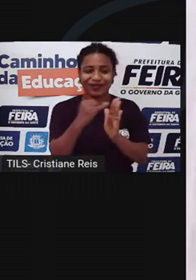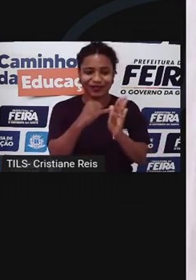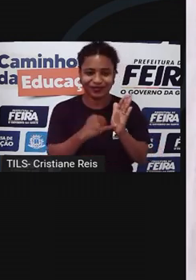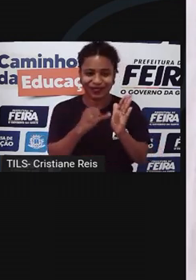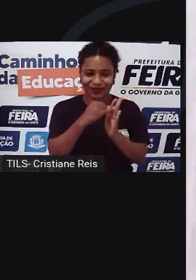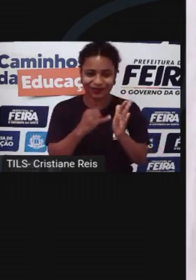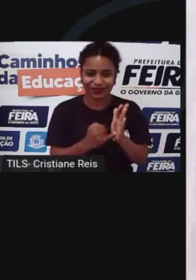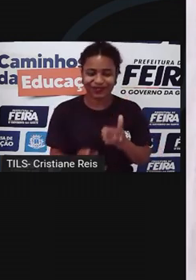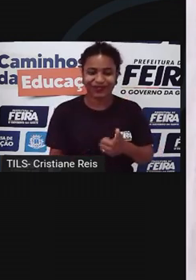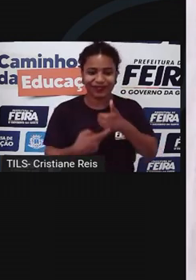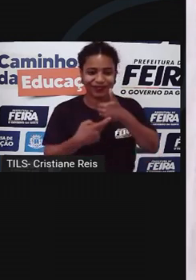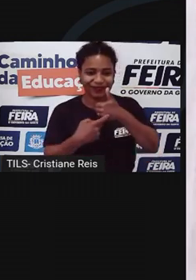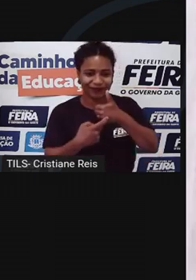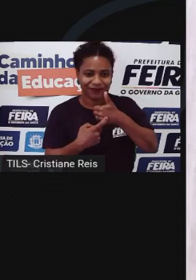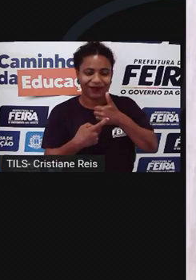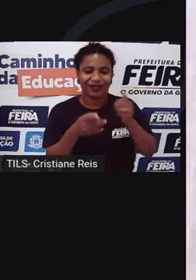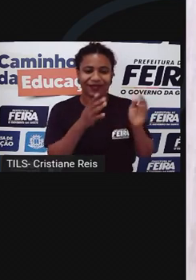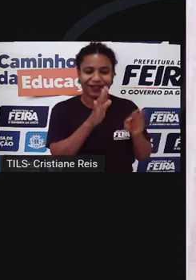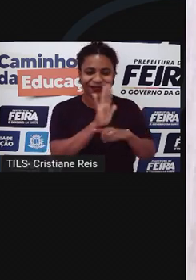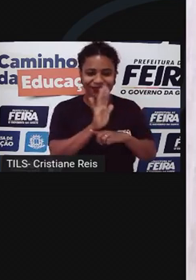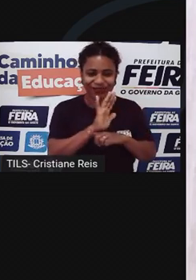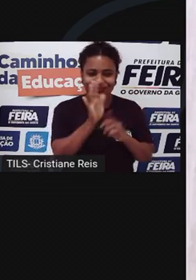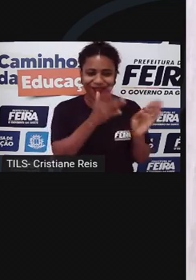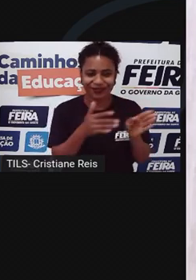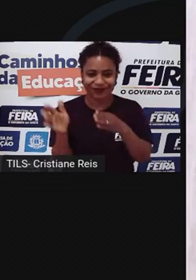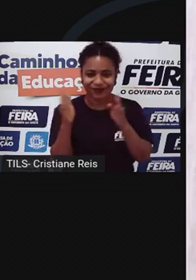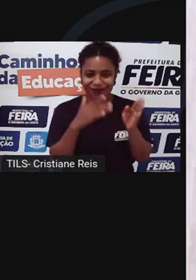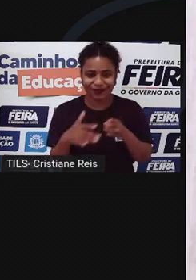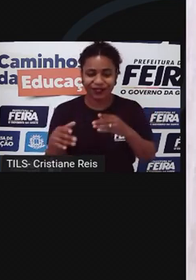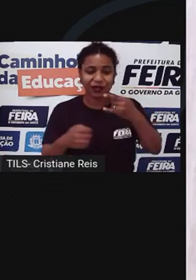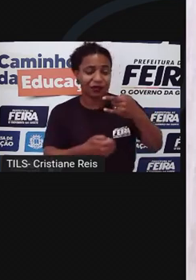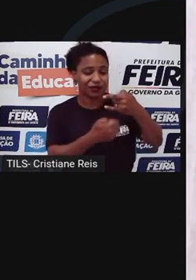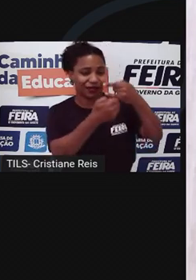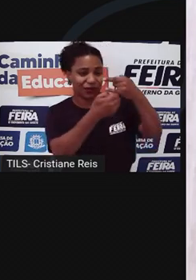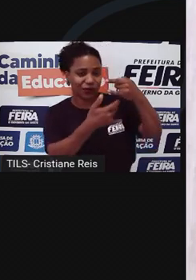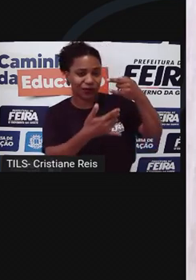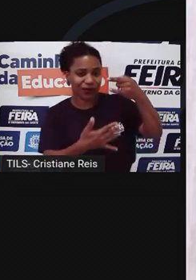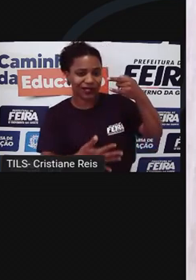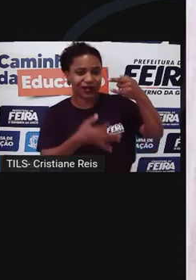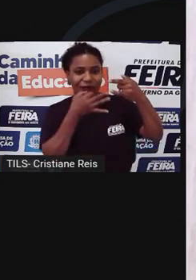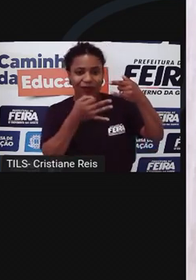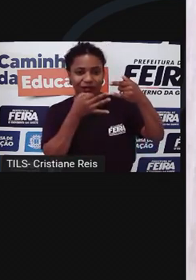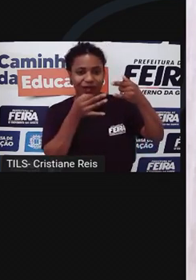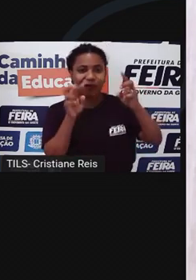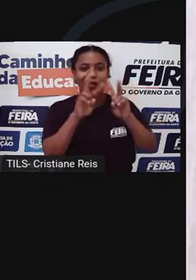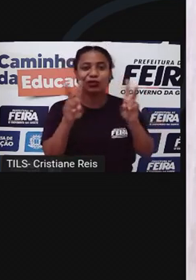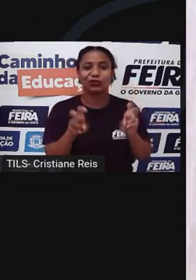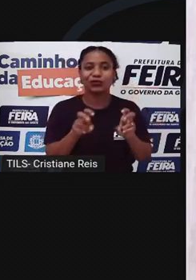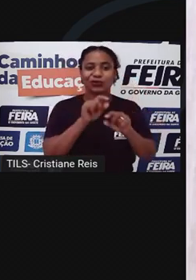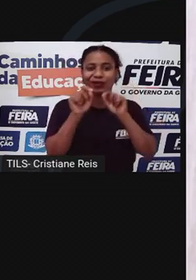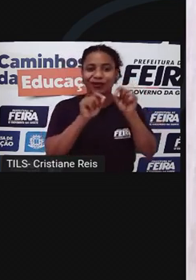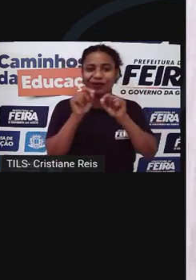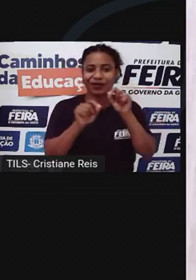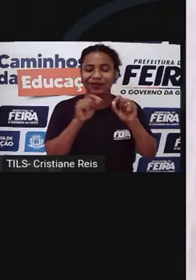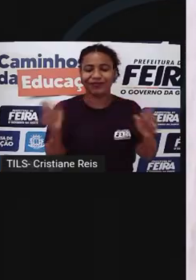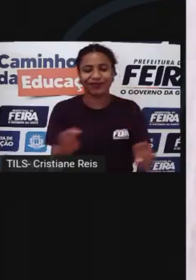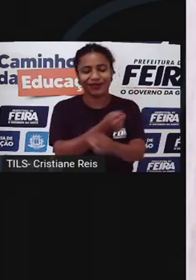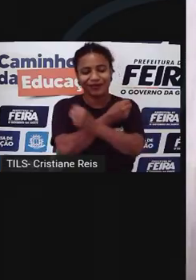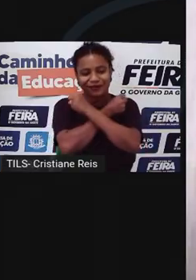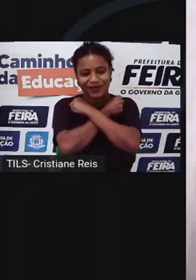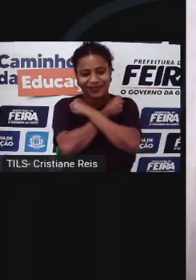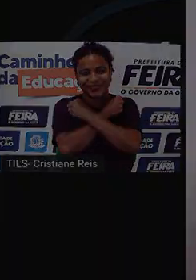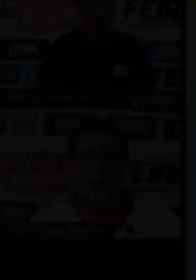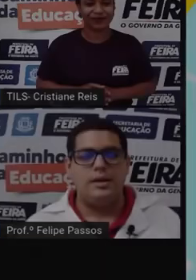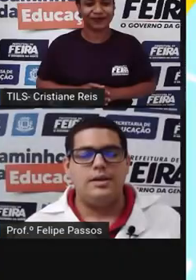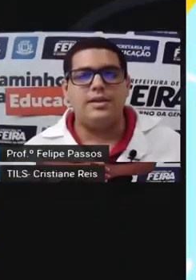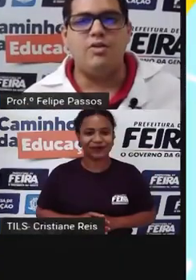notificações. Deixe nos comentários opções de assuntos a serem abordados. Um abraço e até o próximo